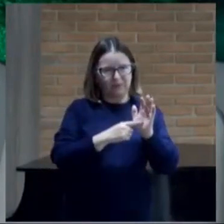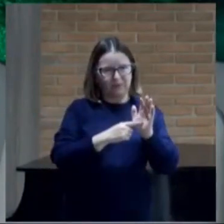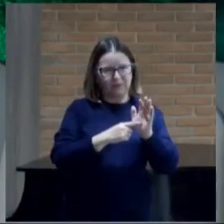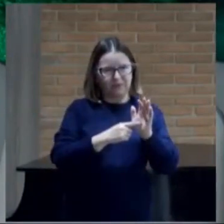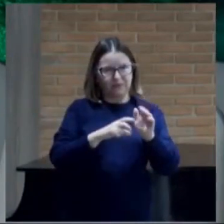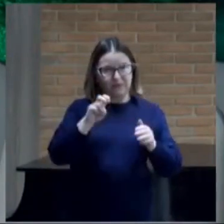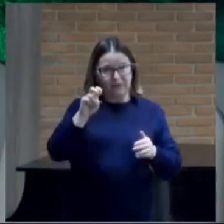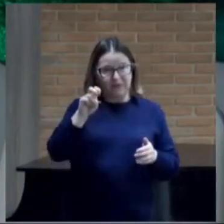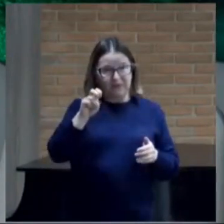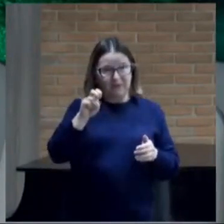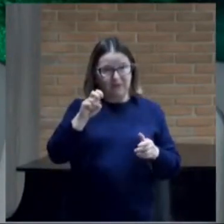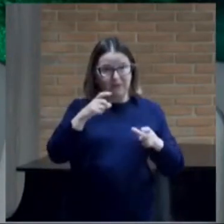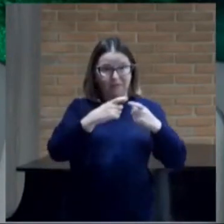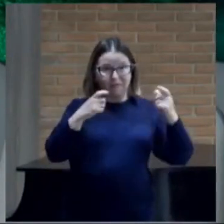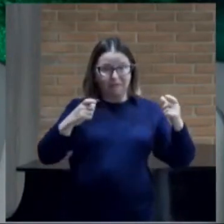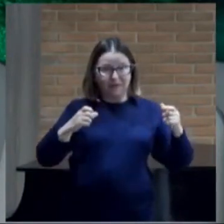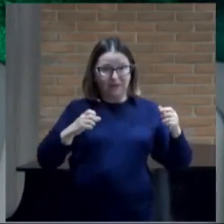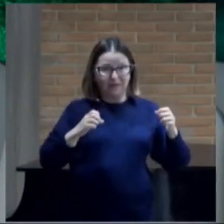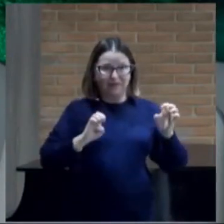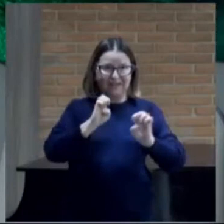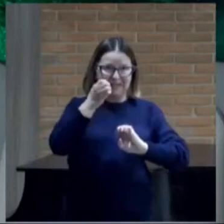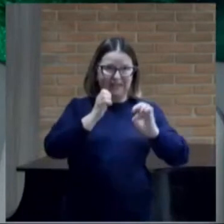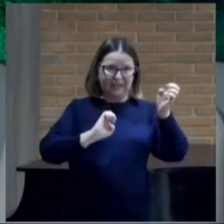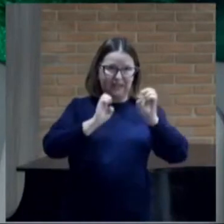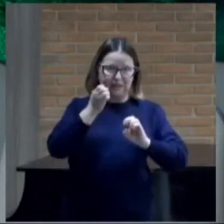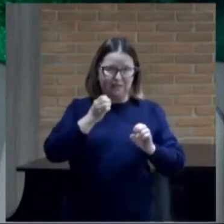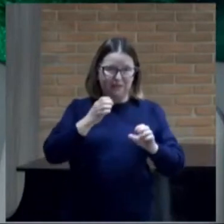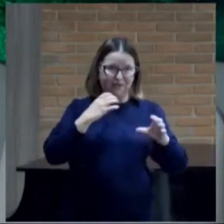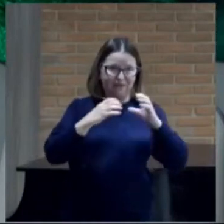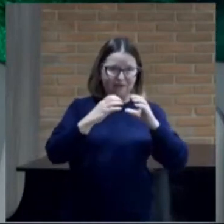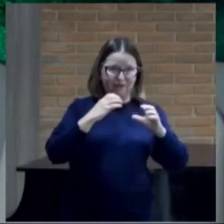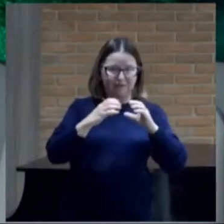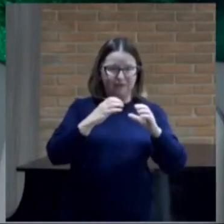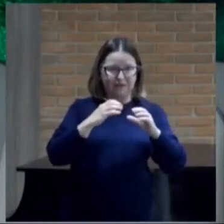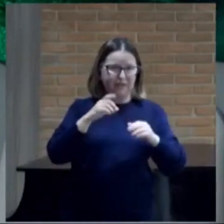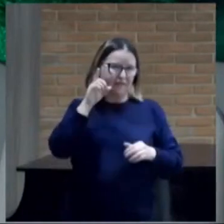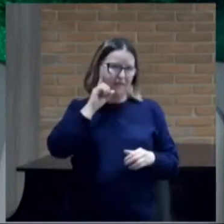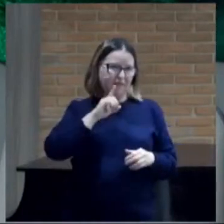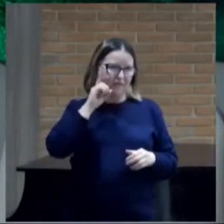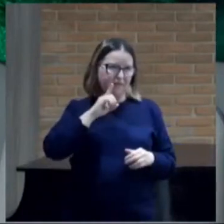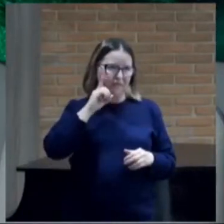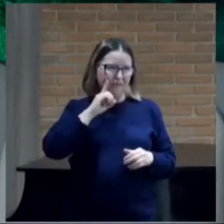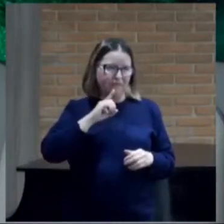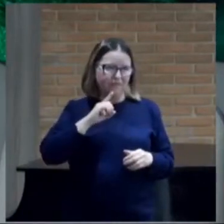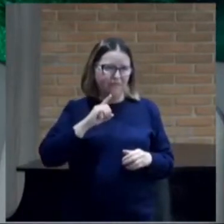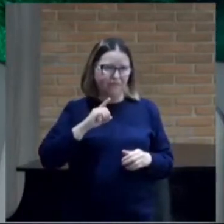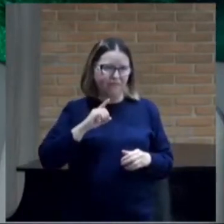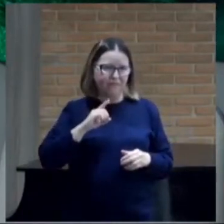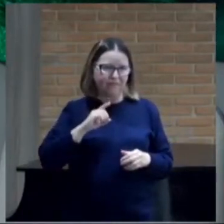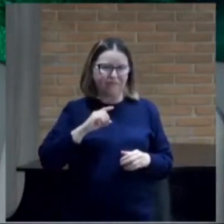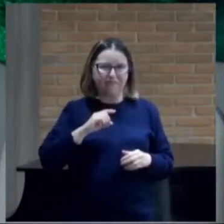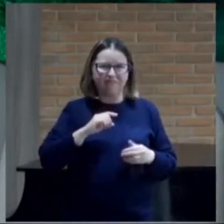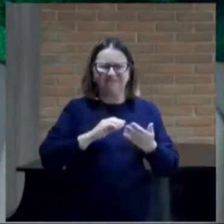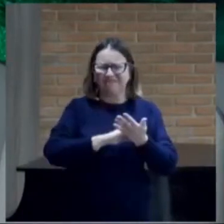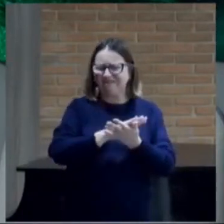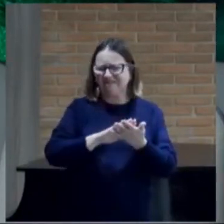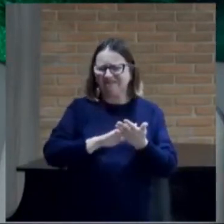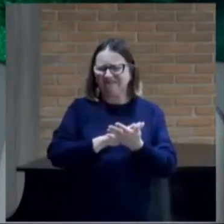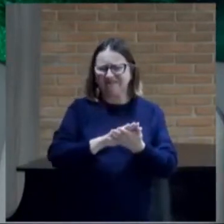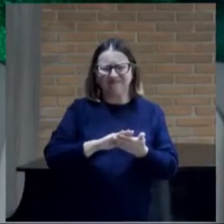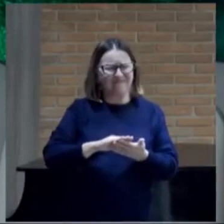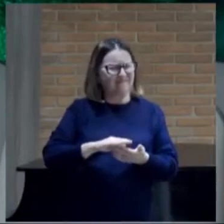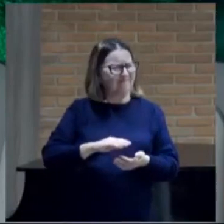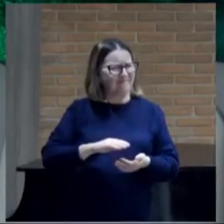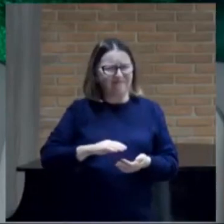maiores empresas de comunicação americana, nenhuma delas é confiável.